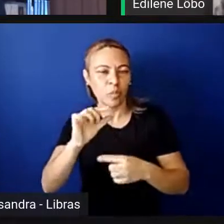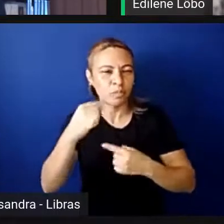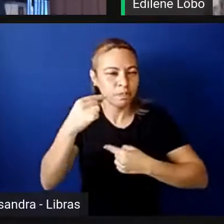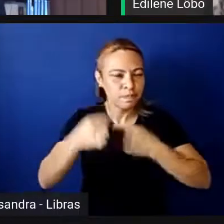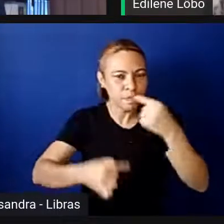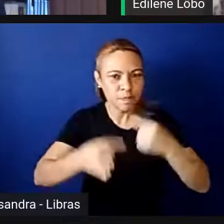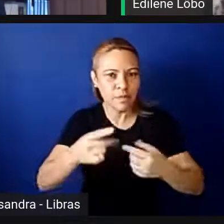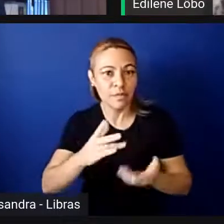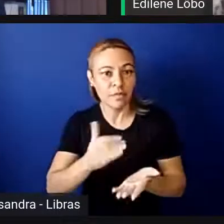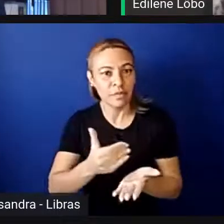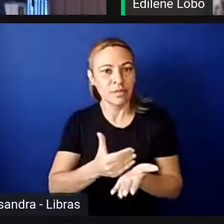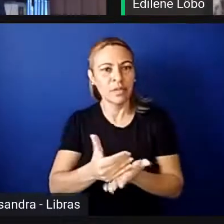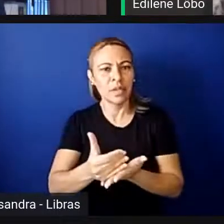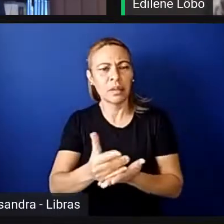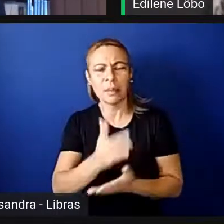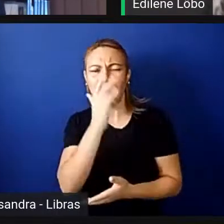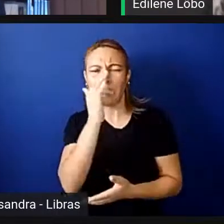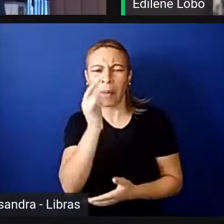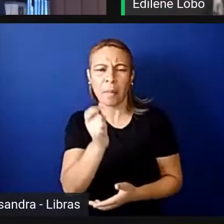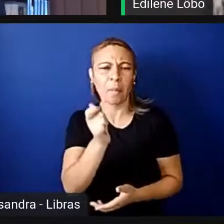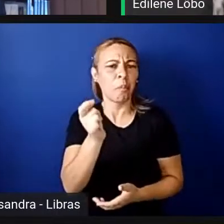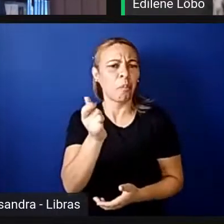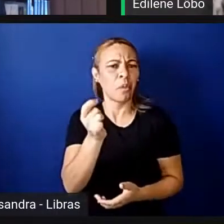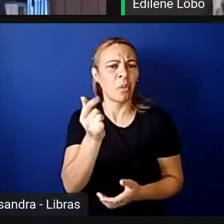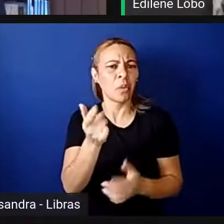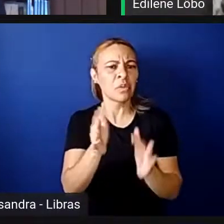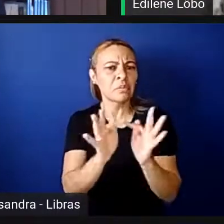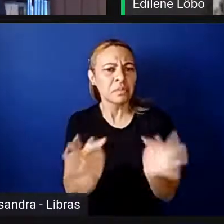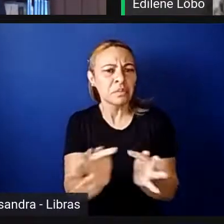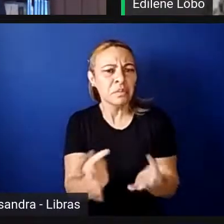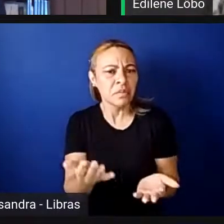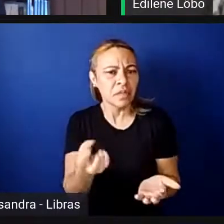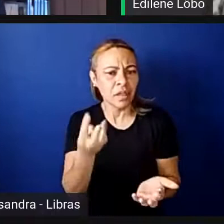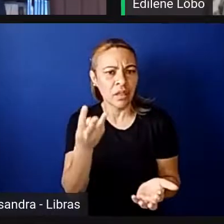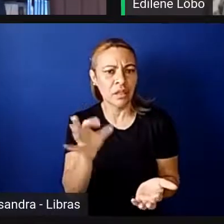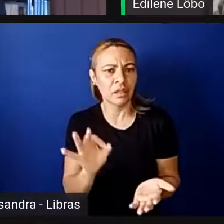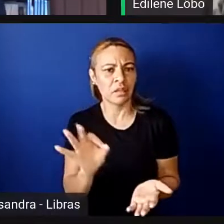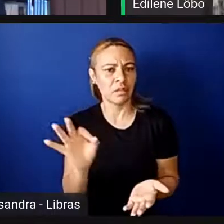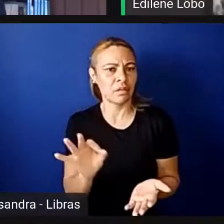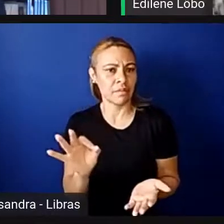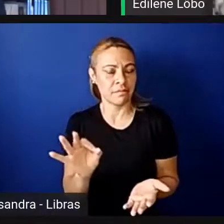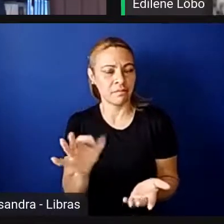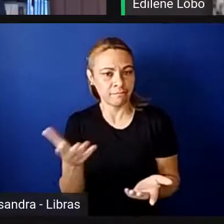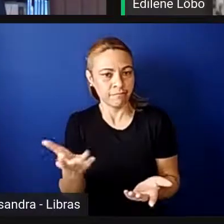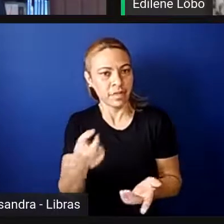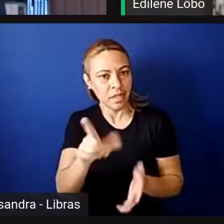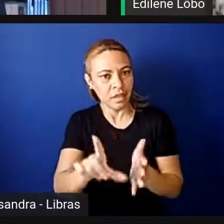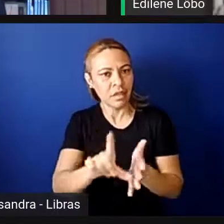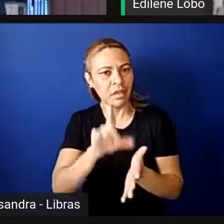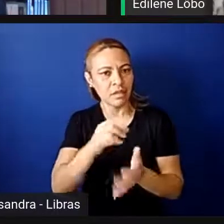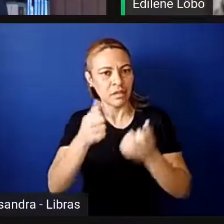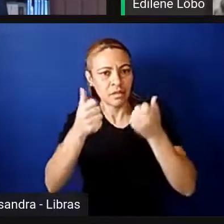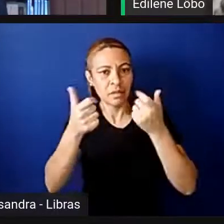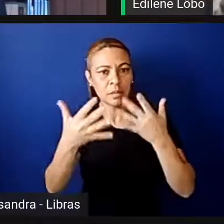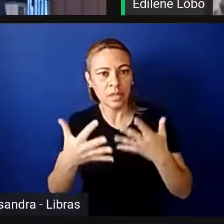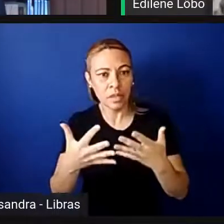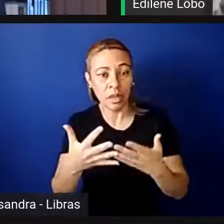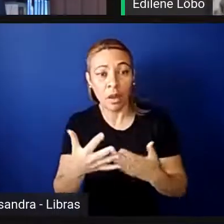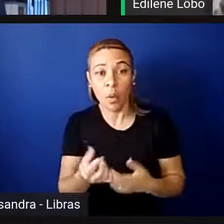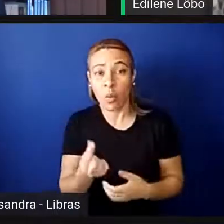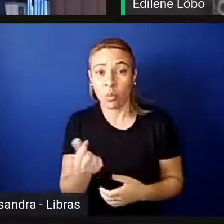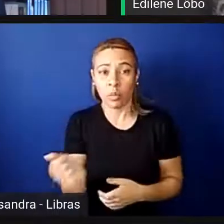parece ainda muito pouco, apenas 30%. eu dizia que custa caro estar na política